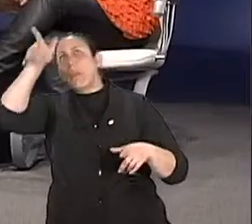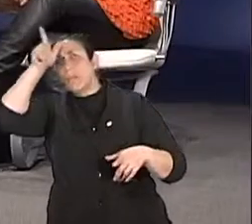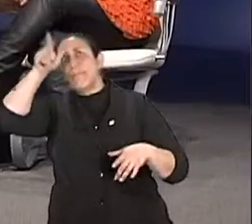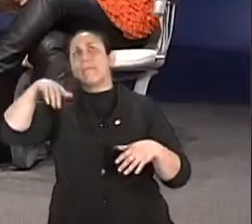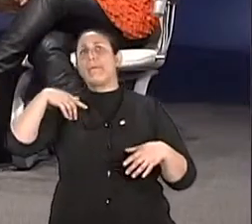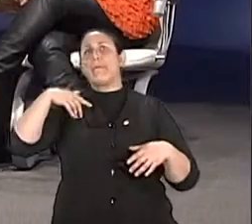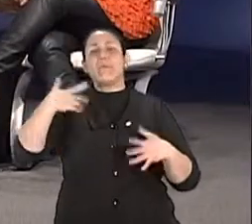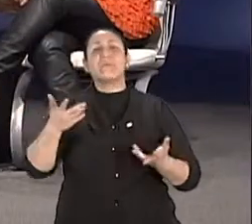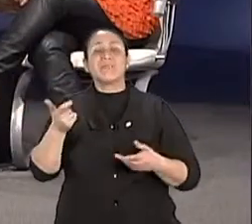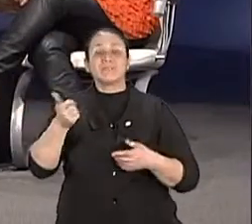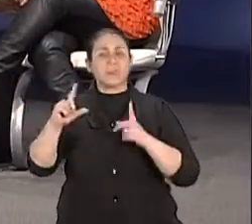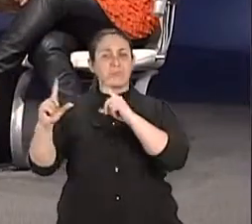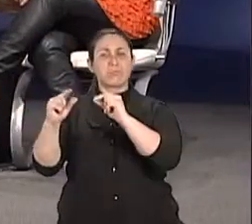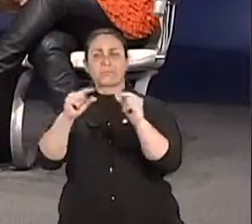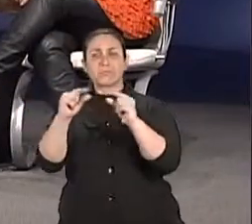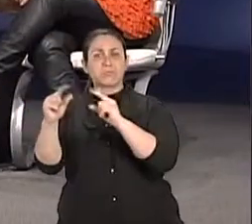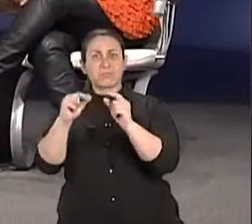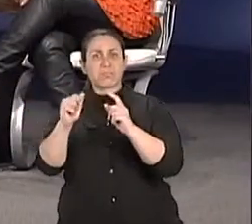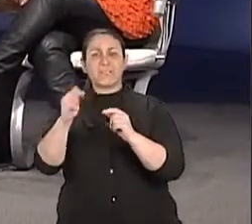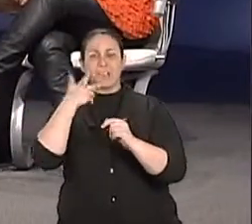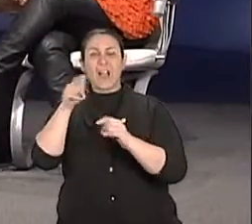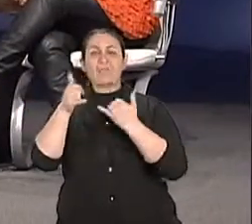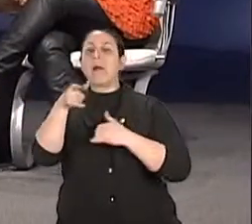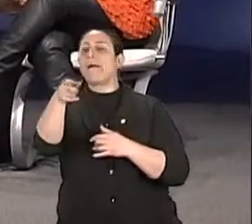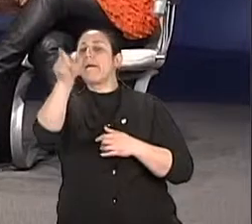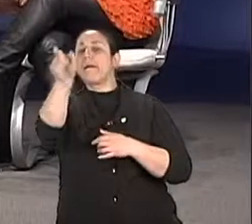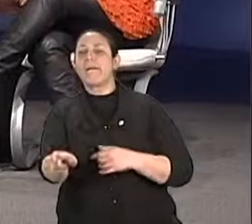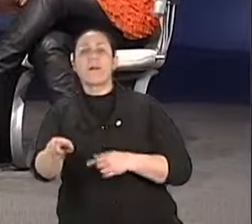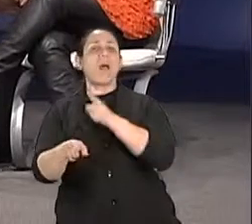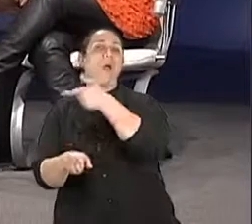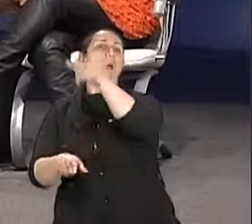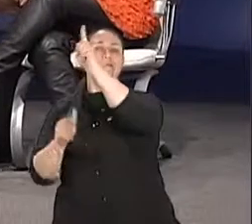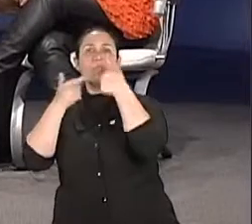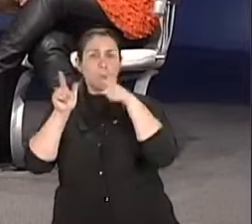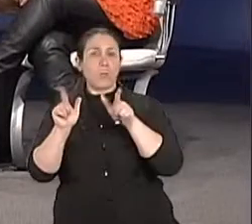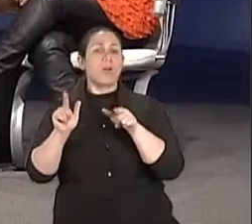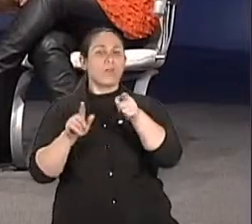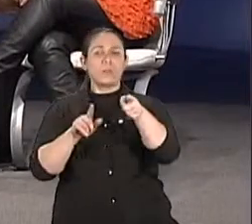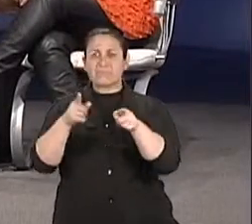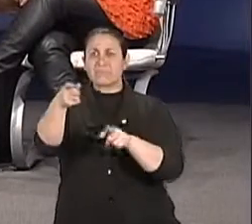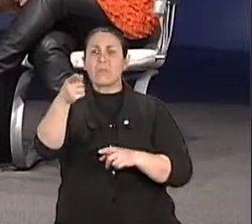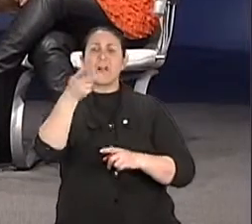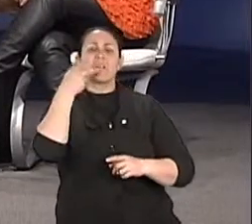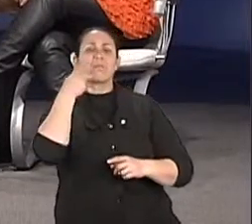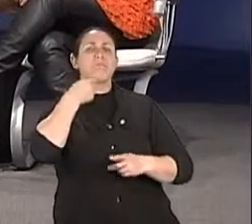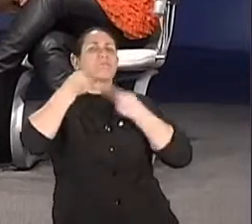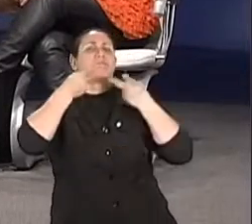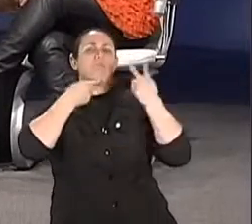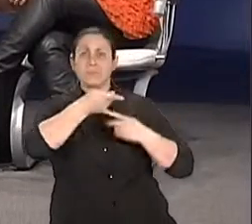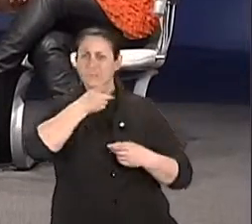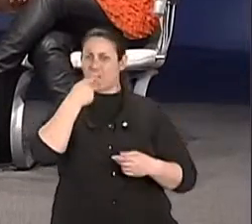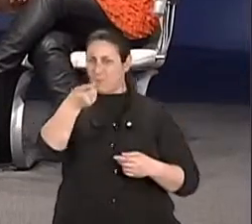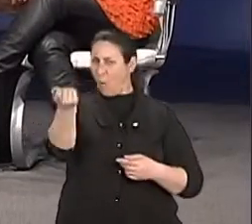conversa, não quer dizer te acusar. Quer dizer assim, olha, o que eu estou sentindo do que tu está falando é isso, é